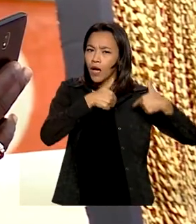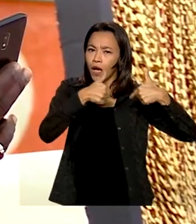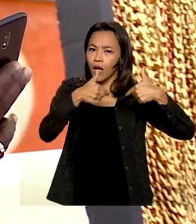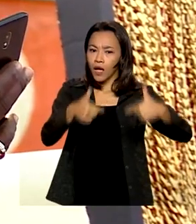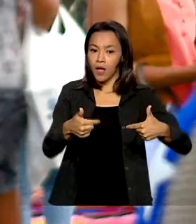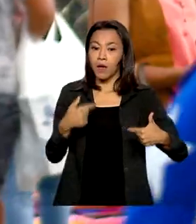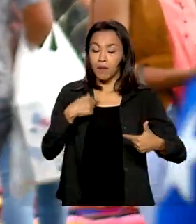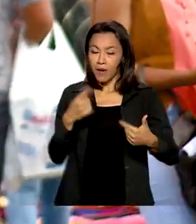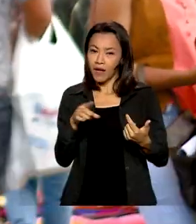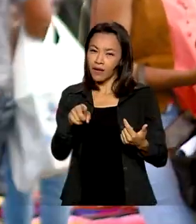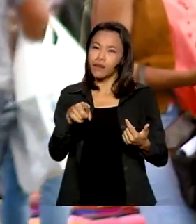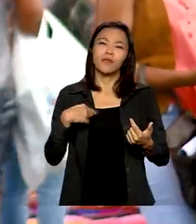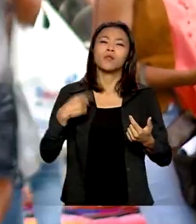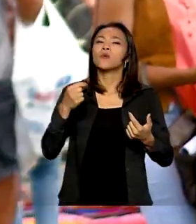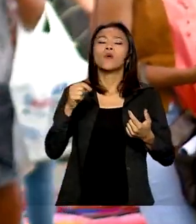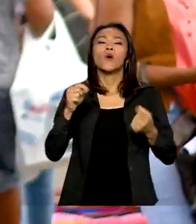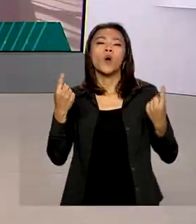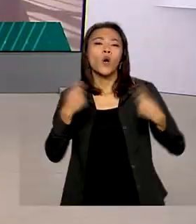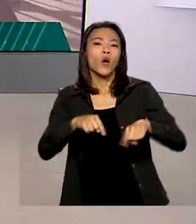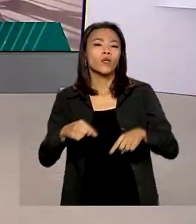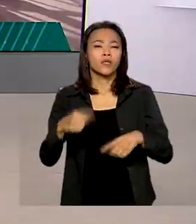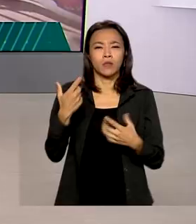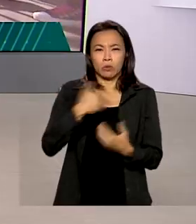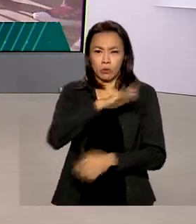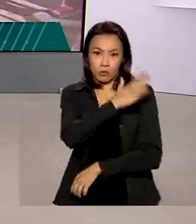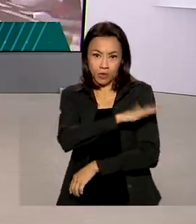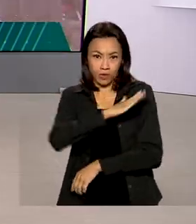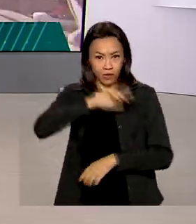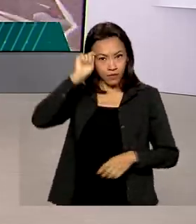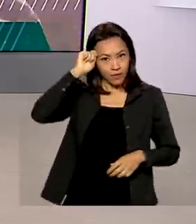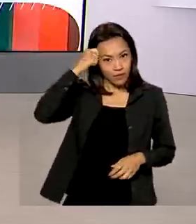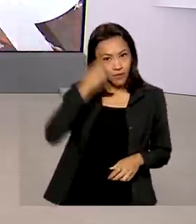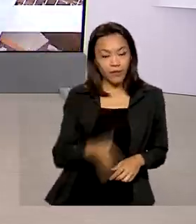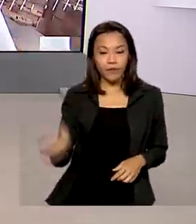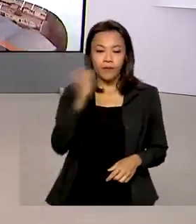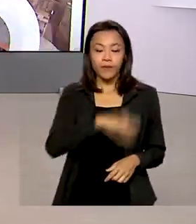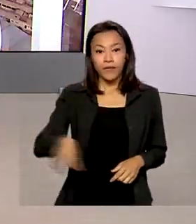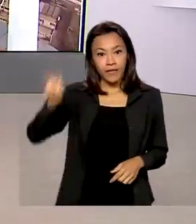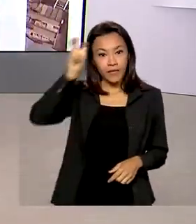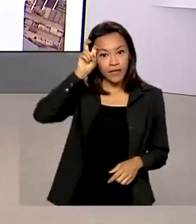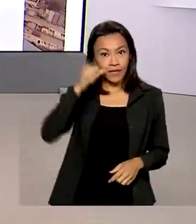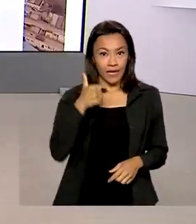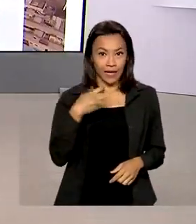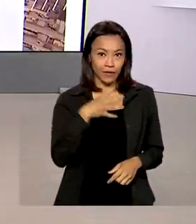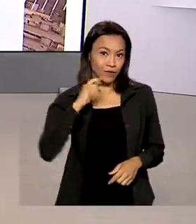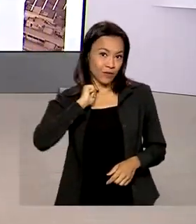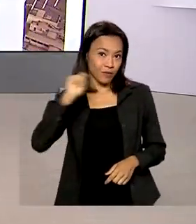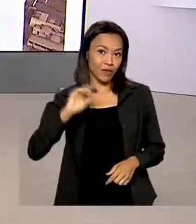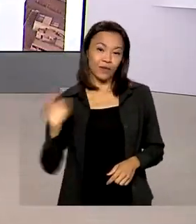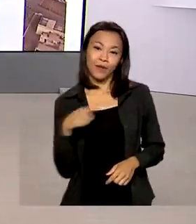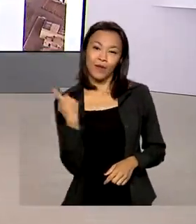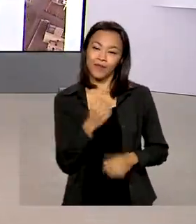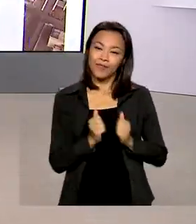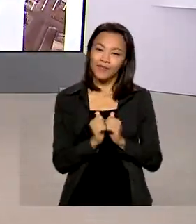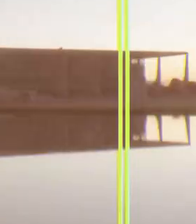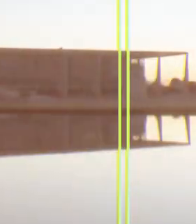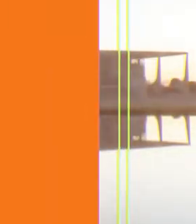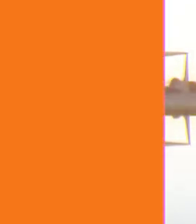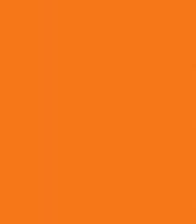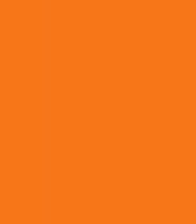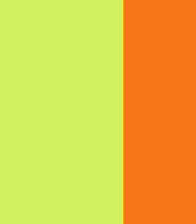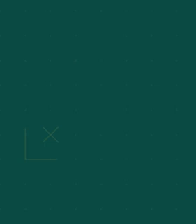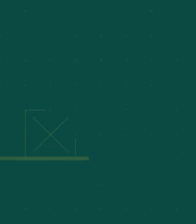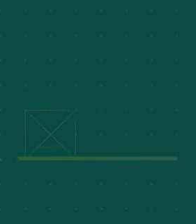as formas de discriminação racial. Quinta-feira, 14 de abril, o Brasil em dia está no ar.